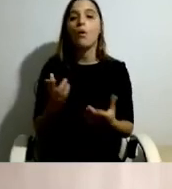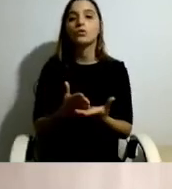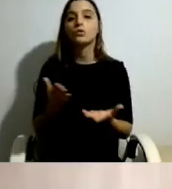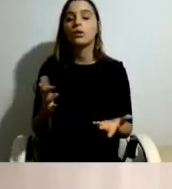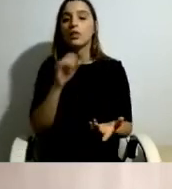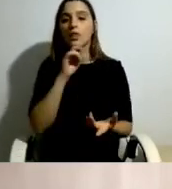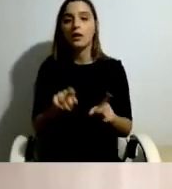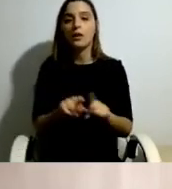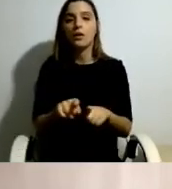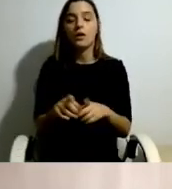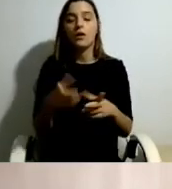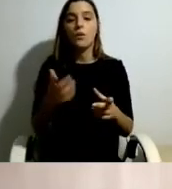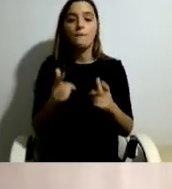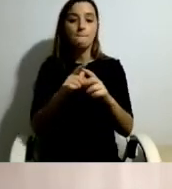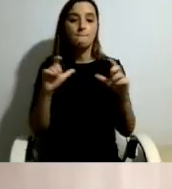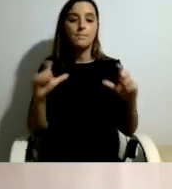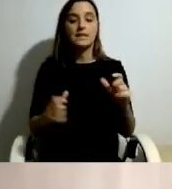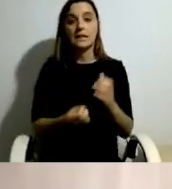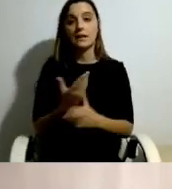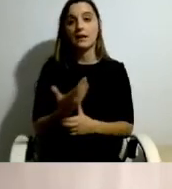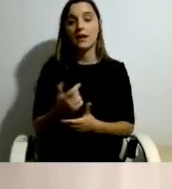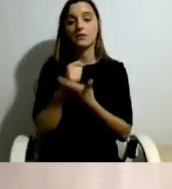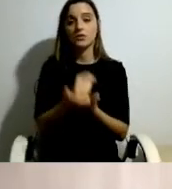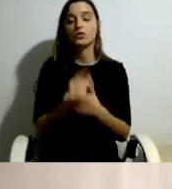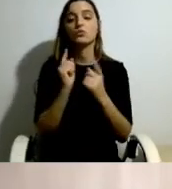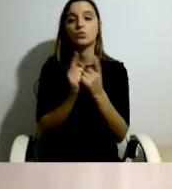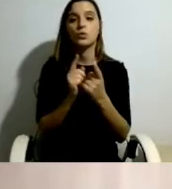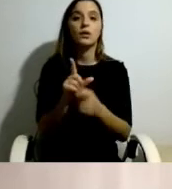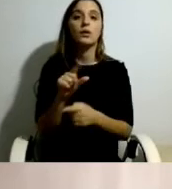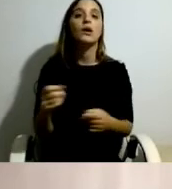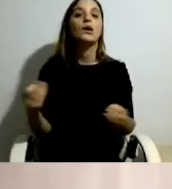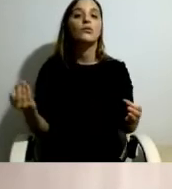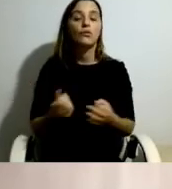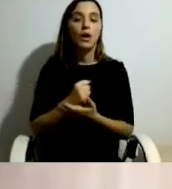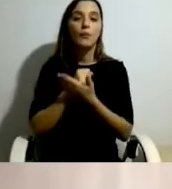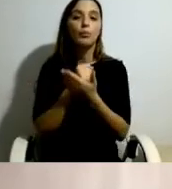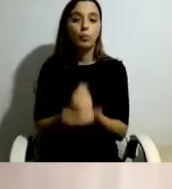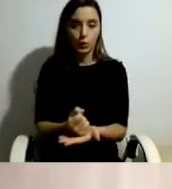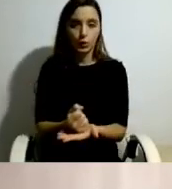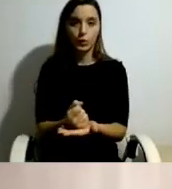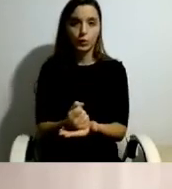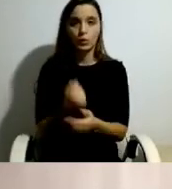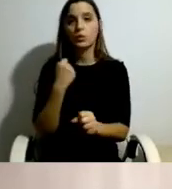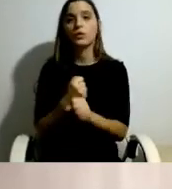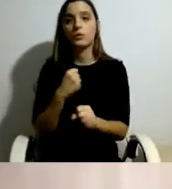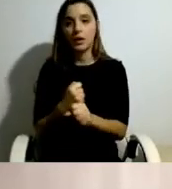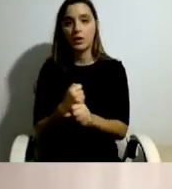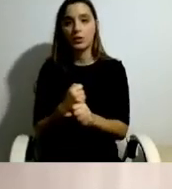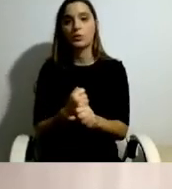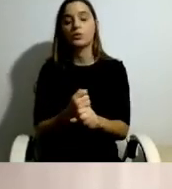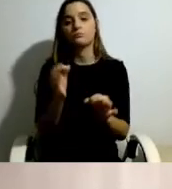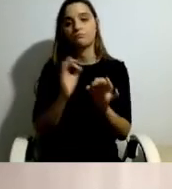empresas e as assistentes pessoais foram também um apoio neste trabalho na operacionalização